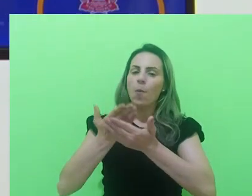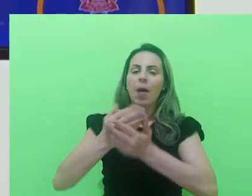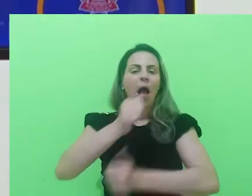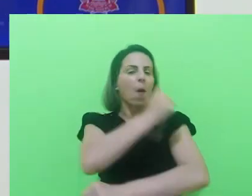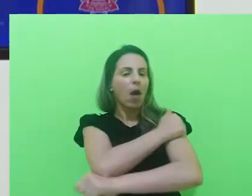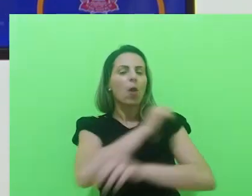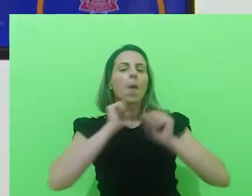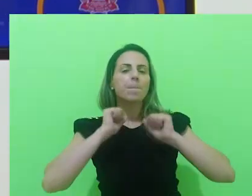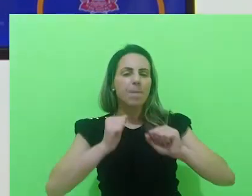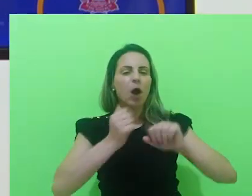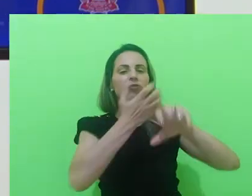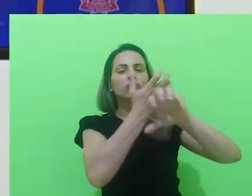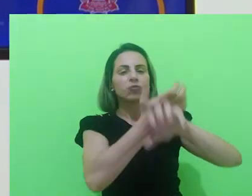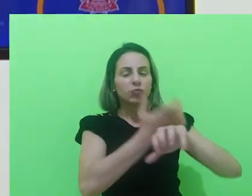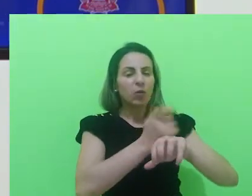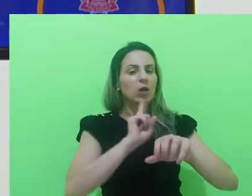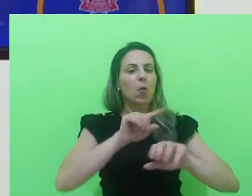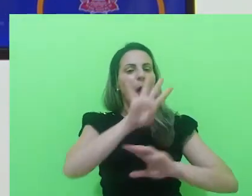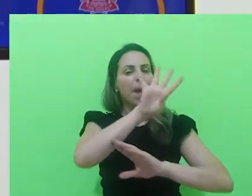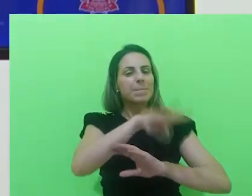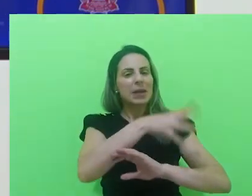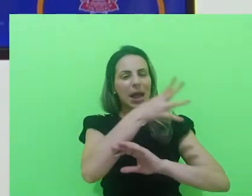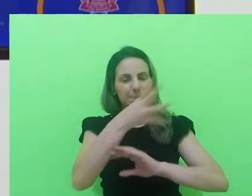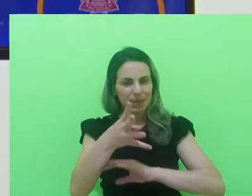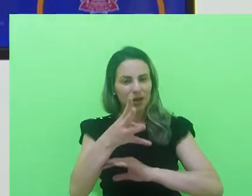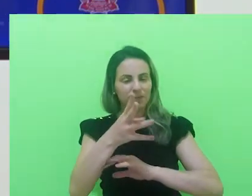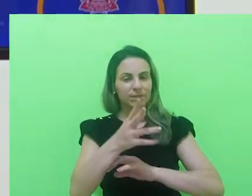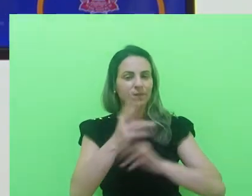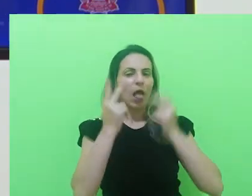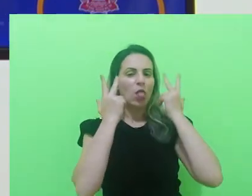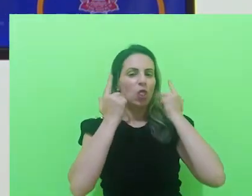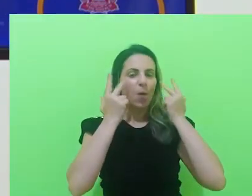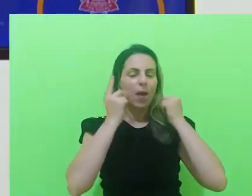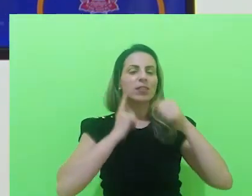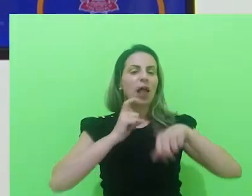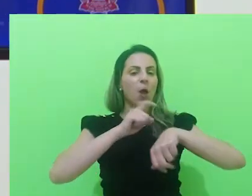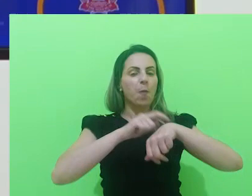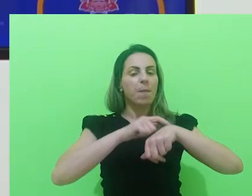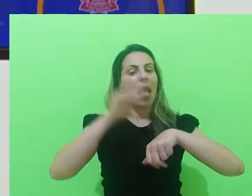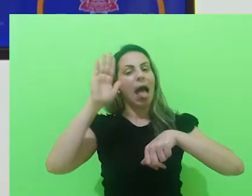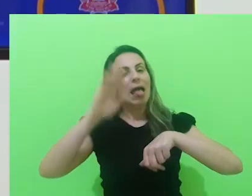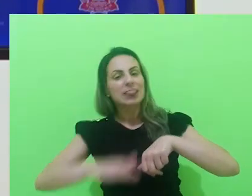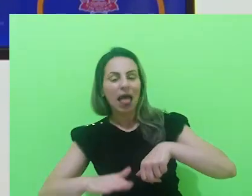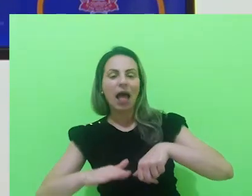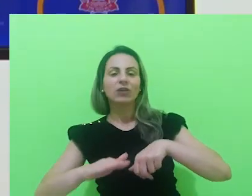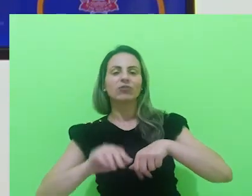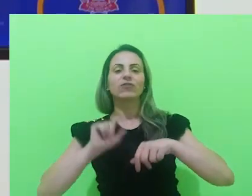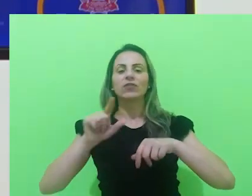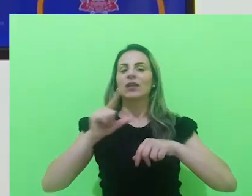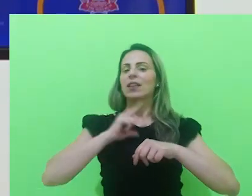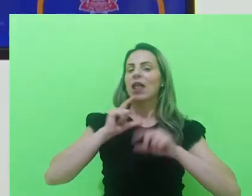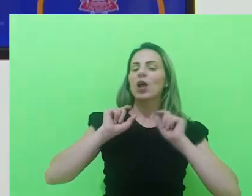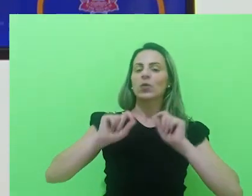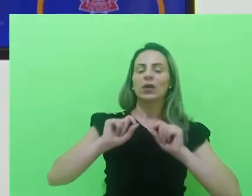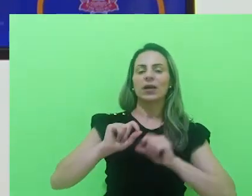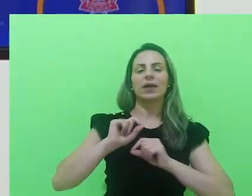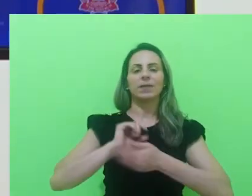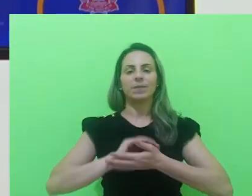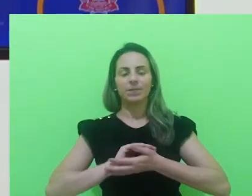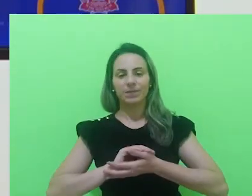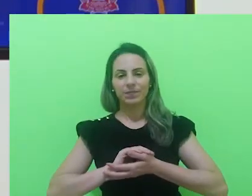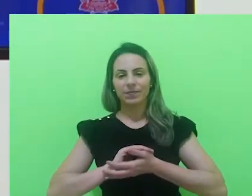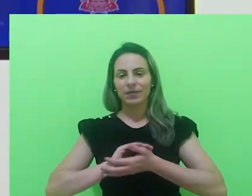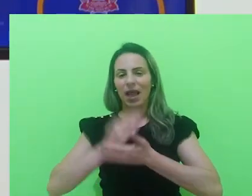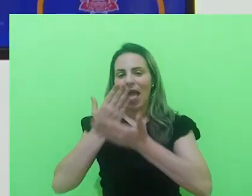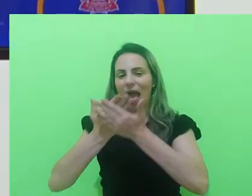algumas disciplinas que não era da grade usual dele, né? No horário da tarde, em que você tinha o CSI, você